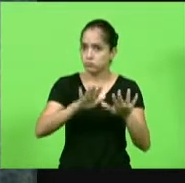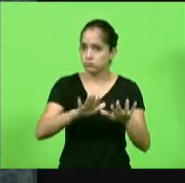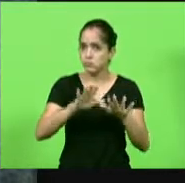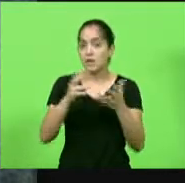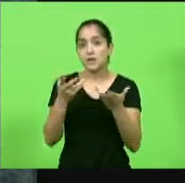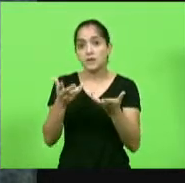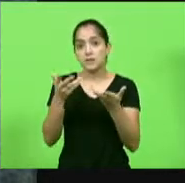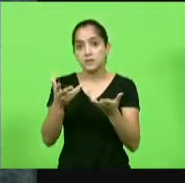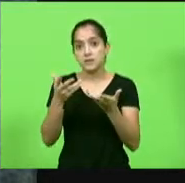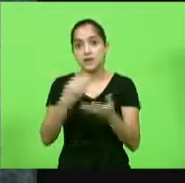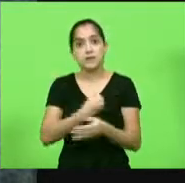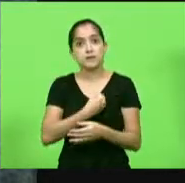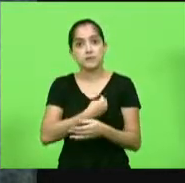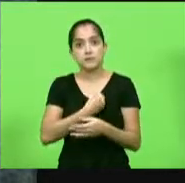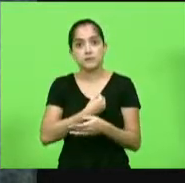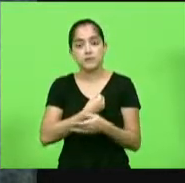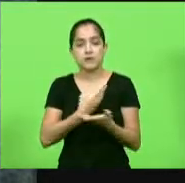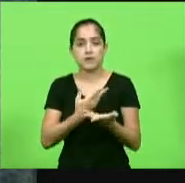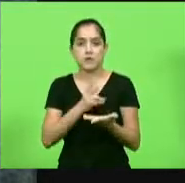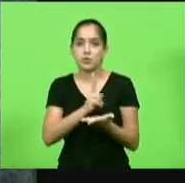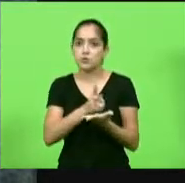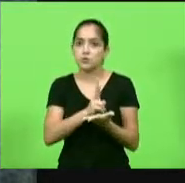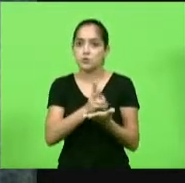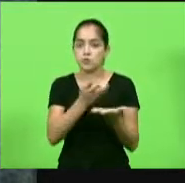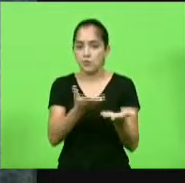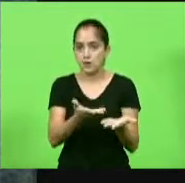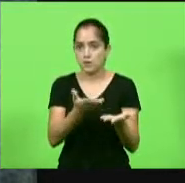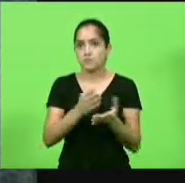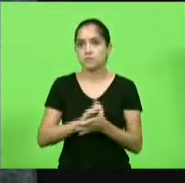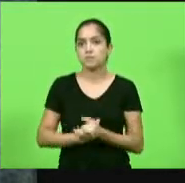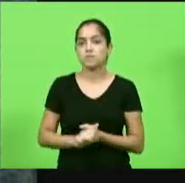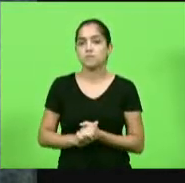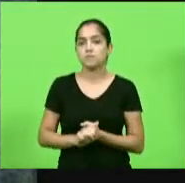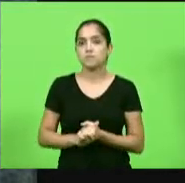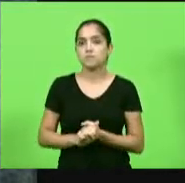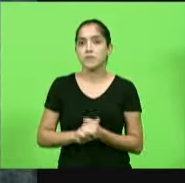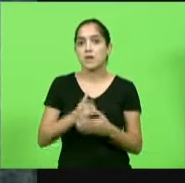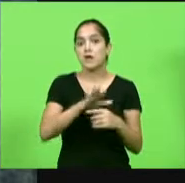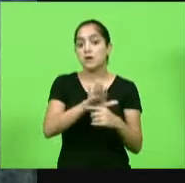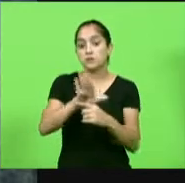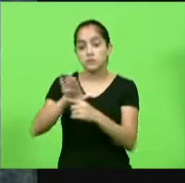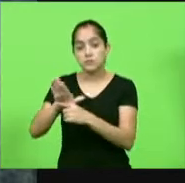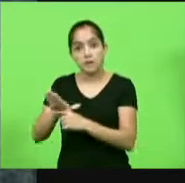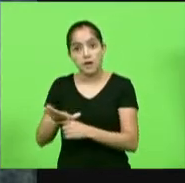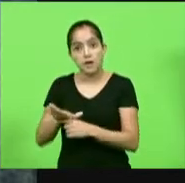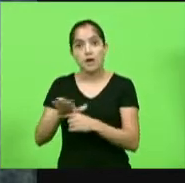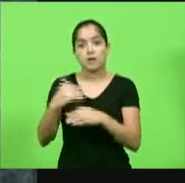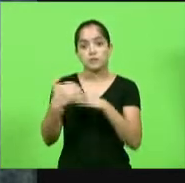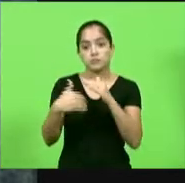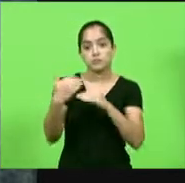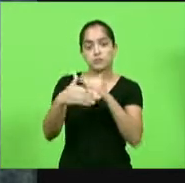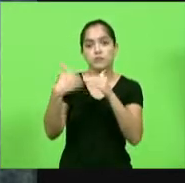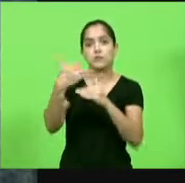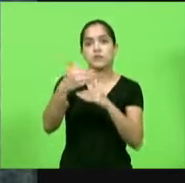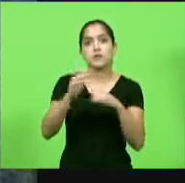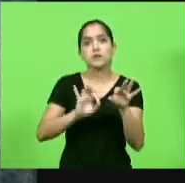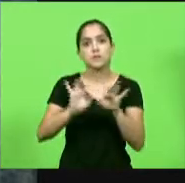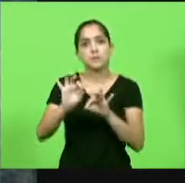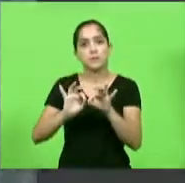apenas queriam viver nesse local que ajudaram a desenvolver.